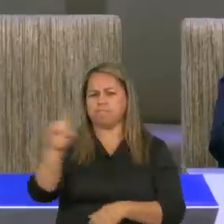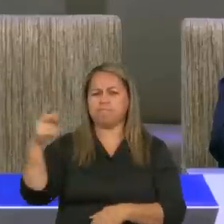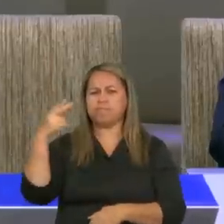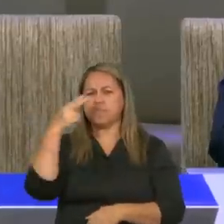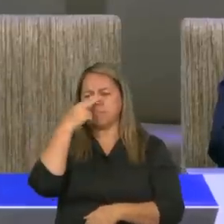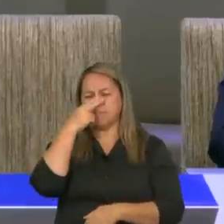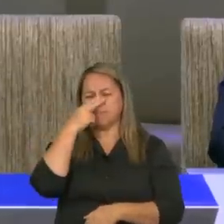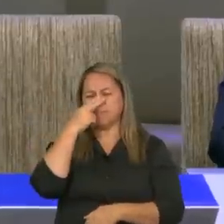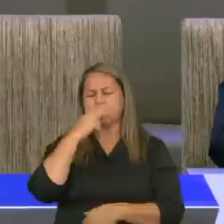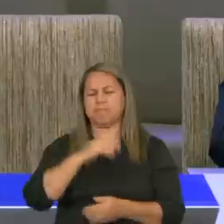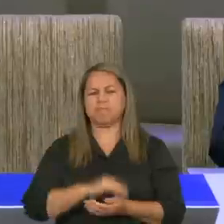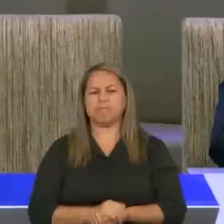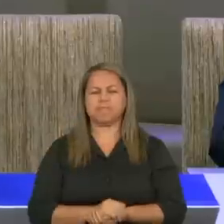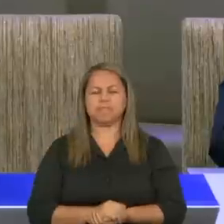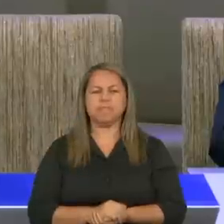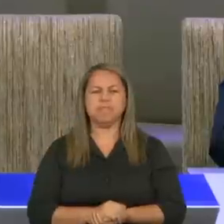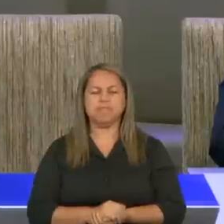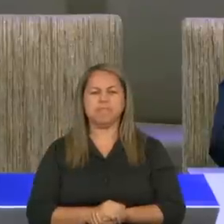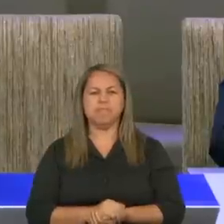igreja,